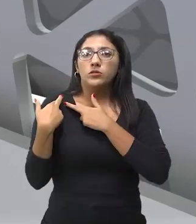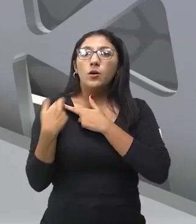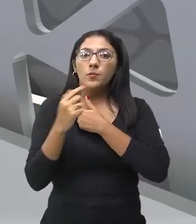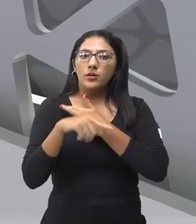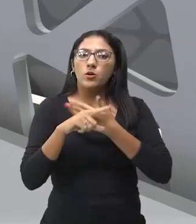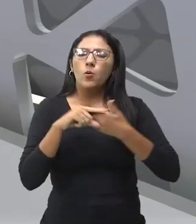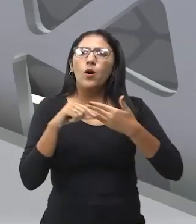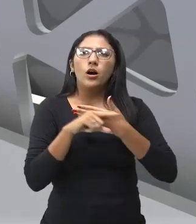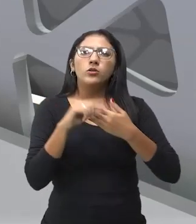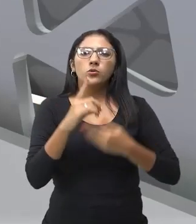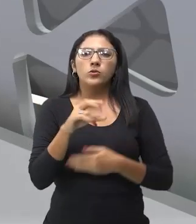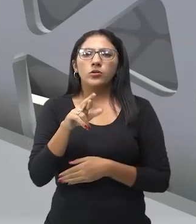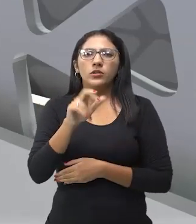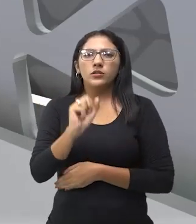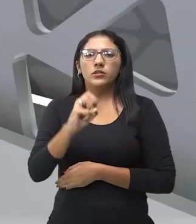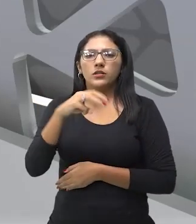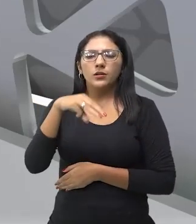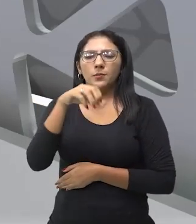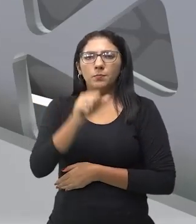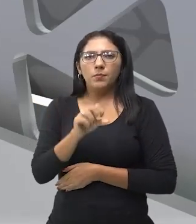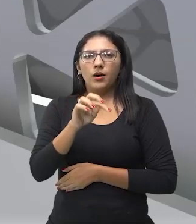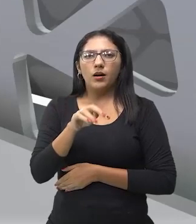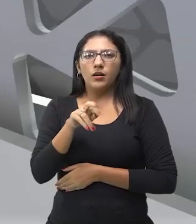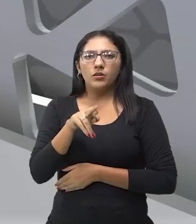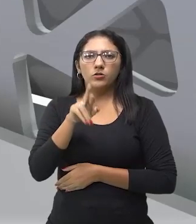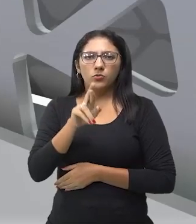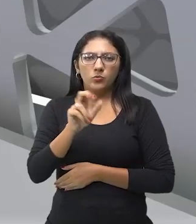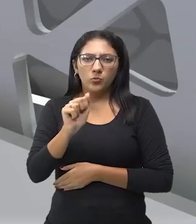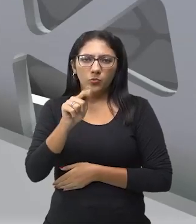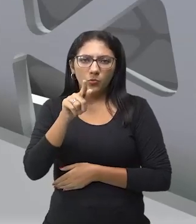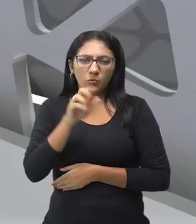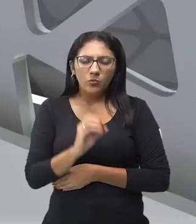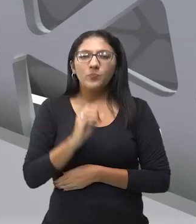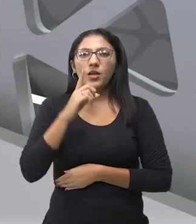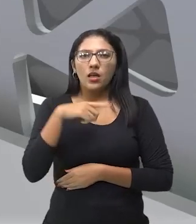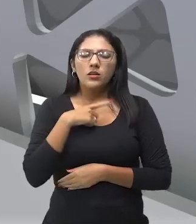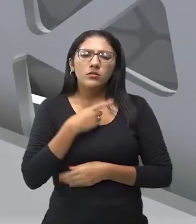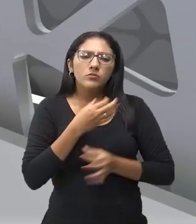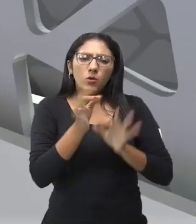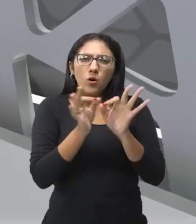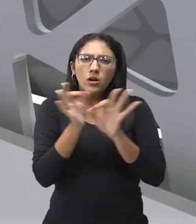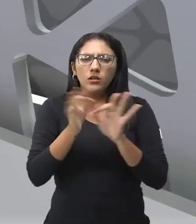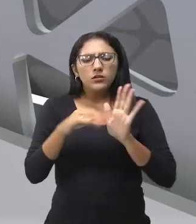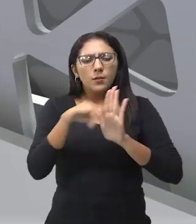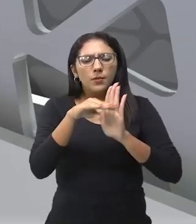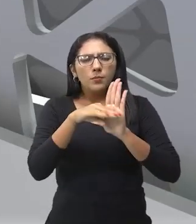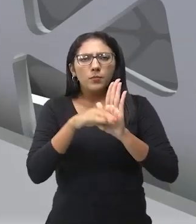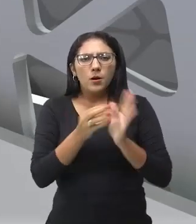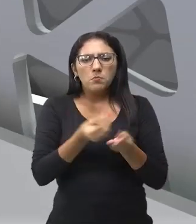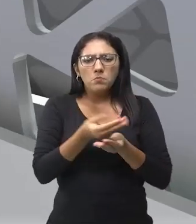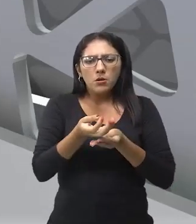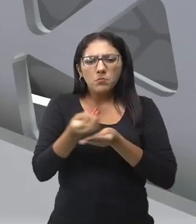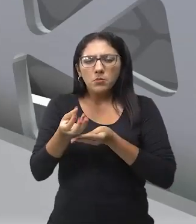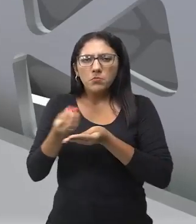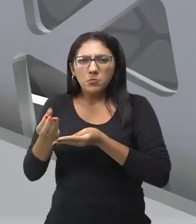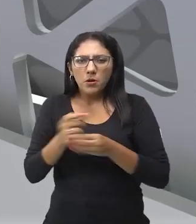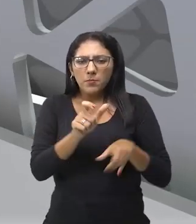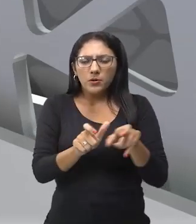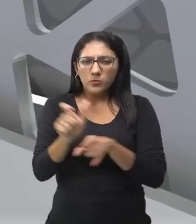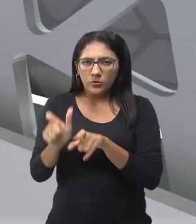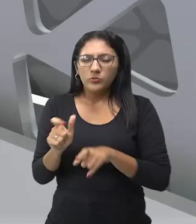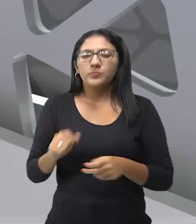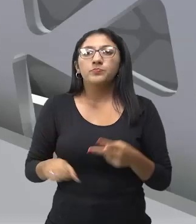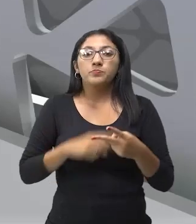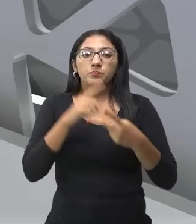dramaturgo. Então, a partir daí, ele vai distribuir essa história, certo? Para todos os técnicos, profissionais. O